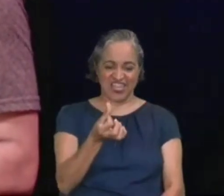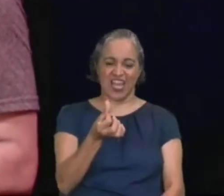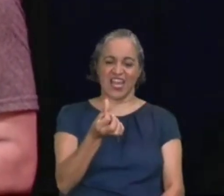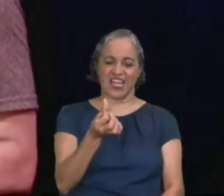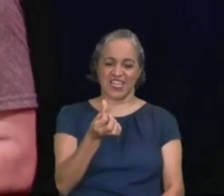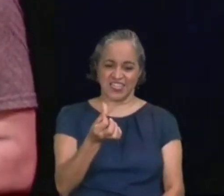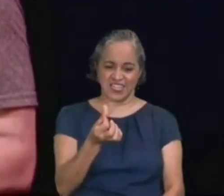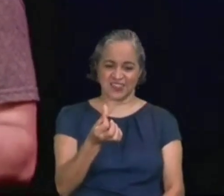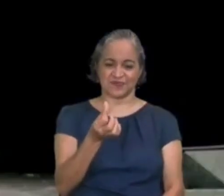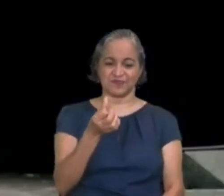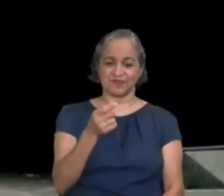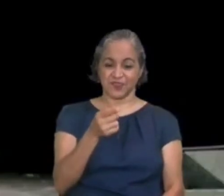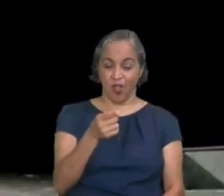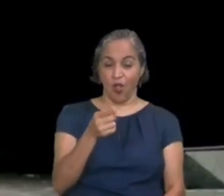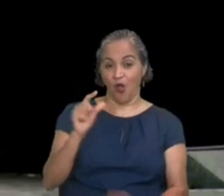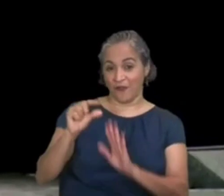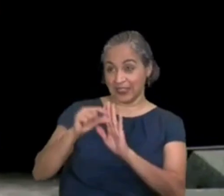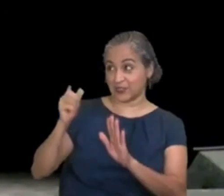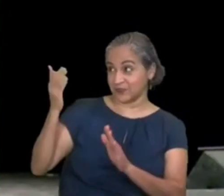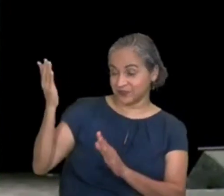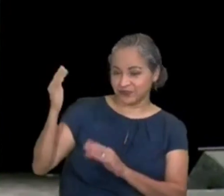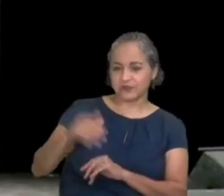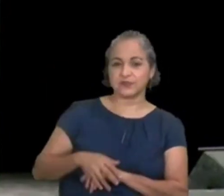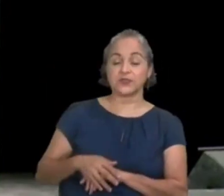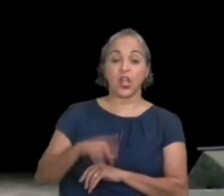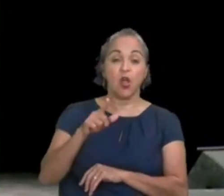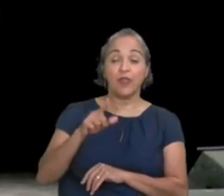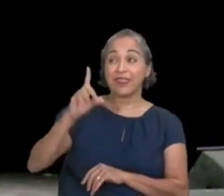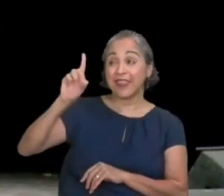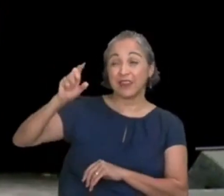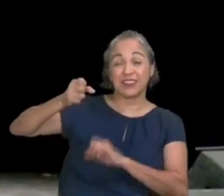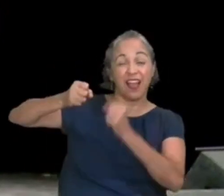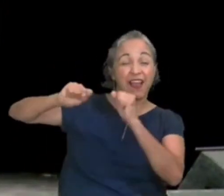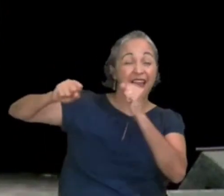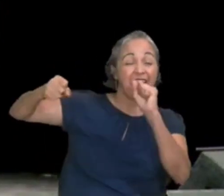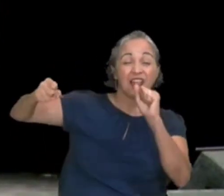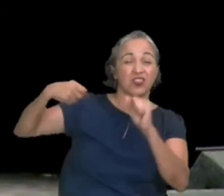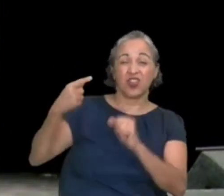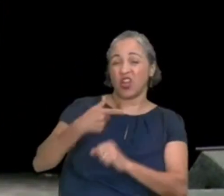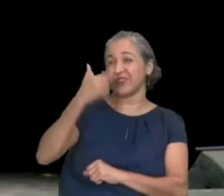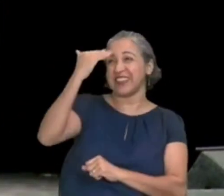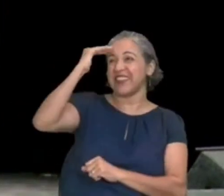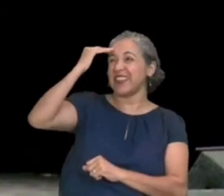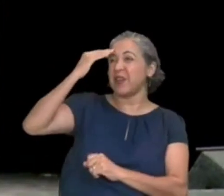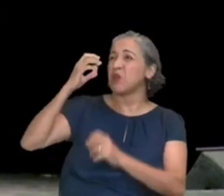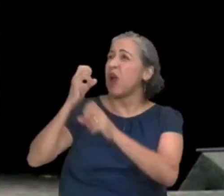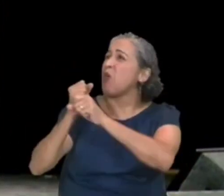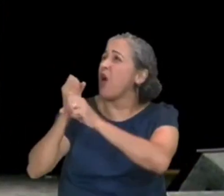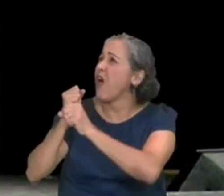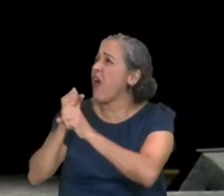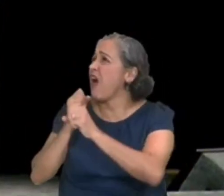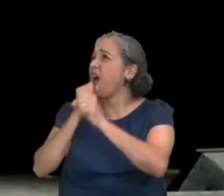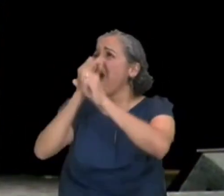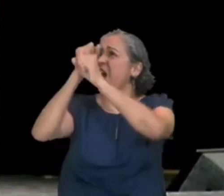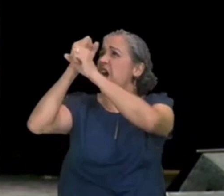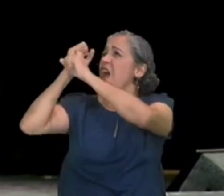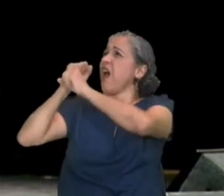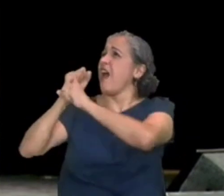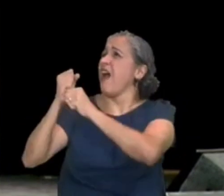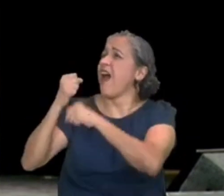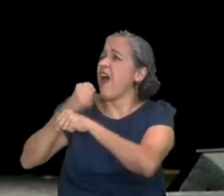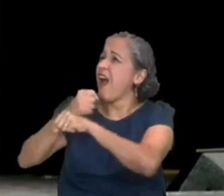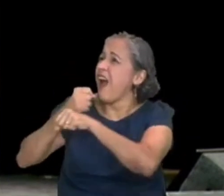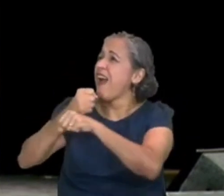Deus é grande, ultrapassa o nosso entendimento, não há como calcular, os anos da sua